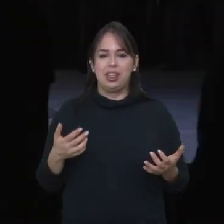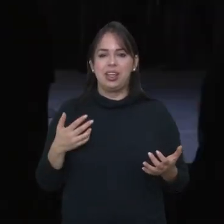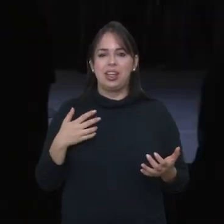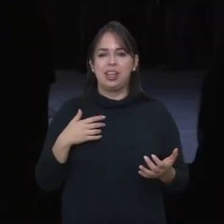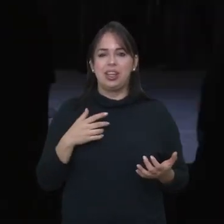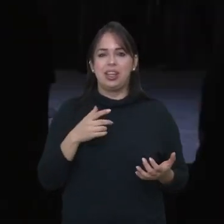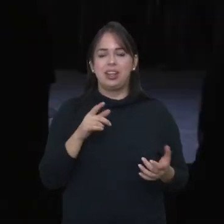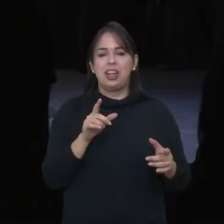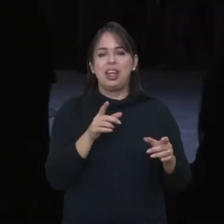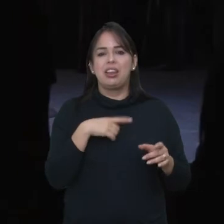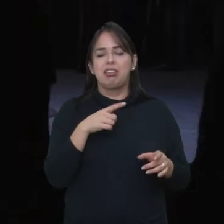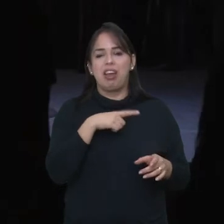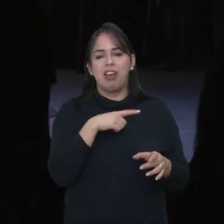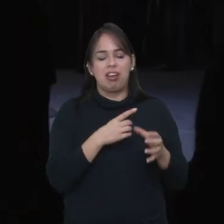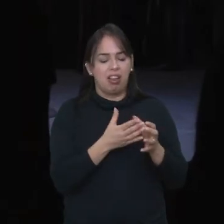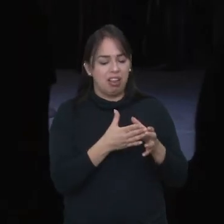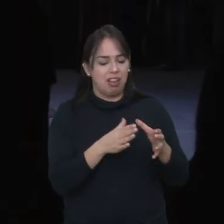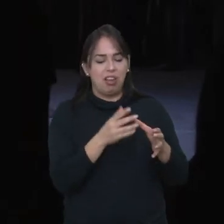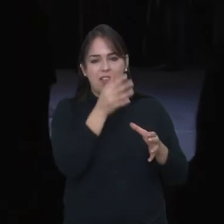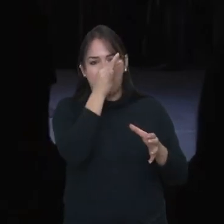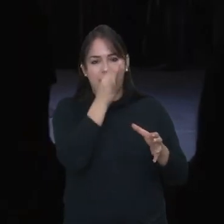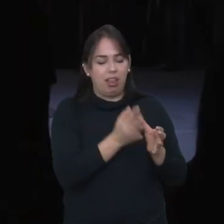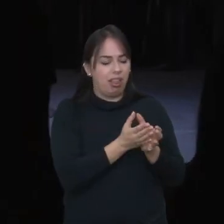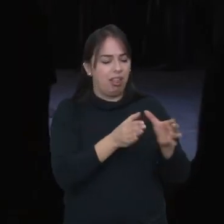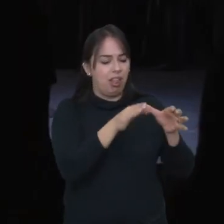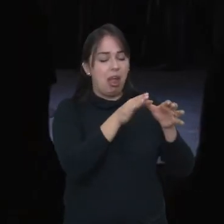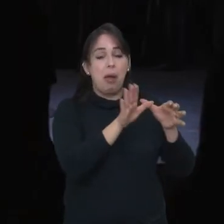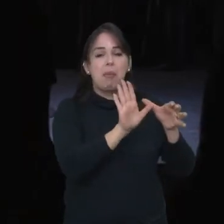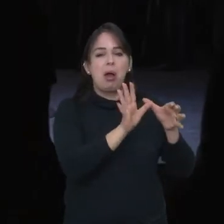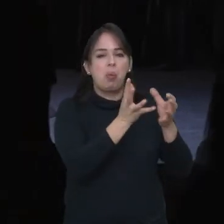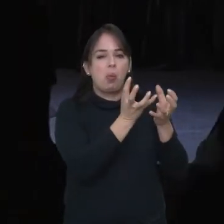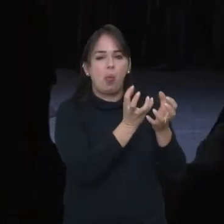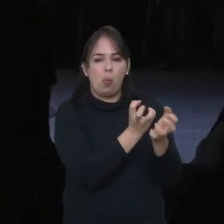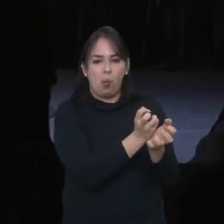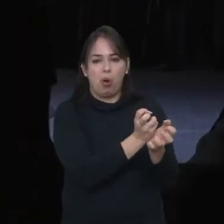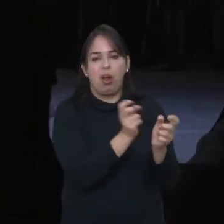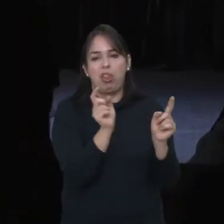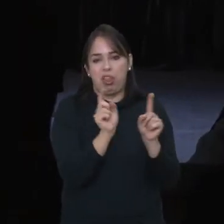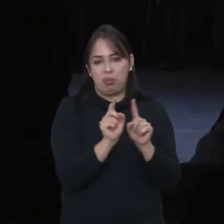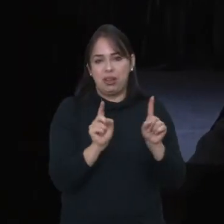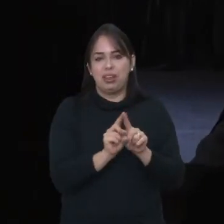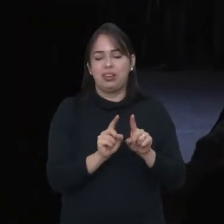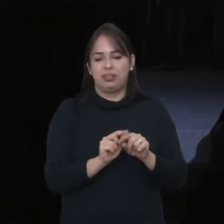O máximo que eu tenho é um cacto Mas ele morreu também